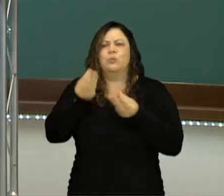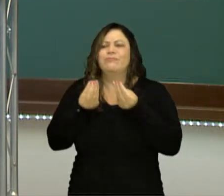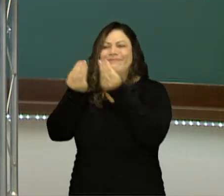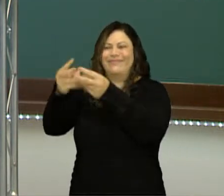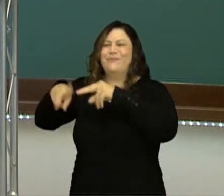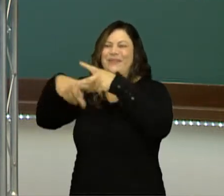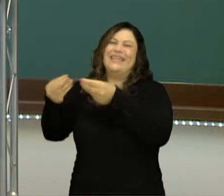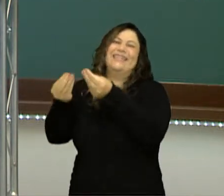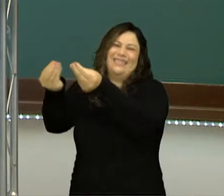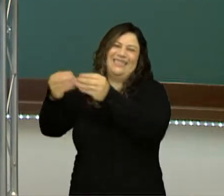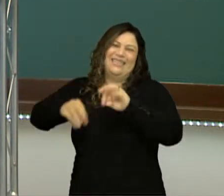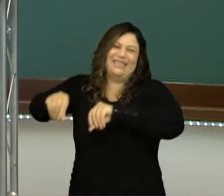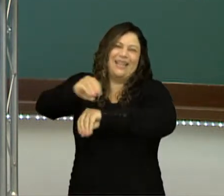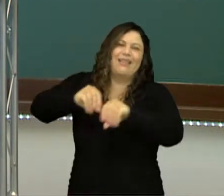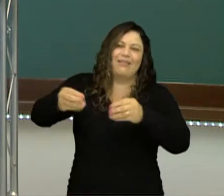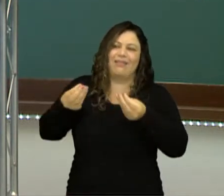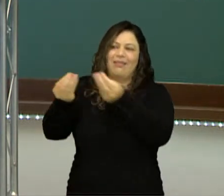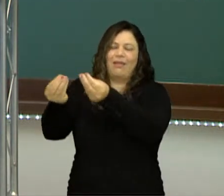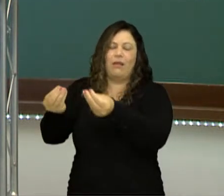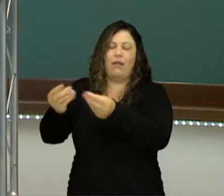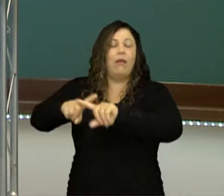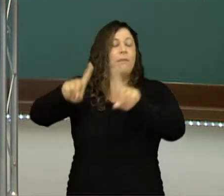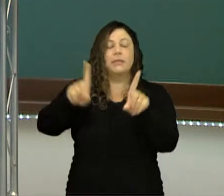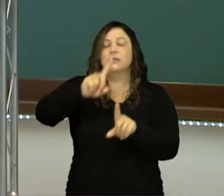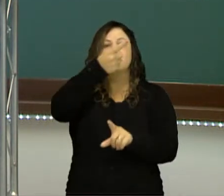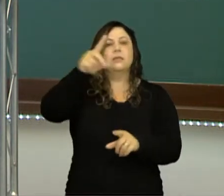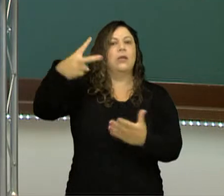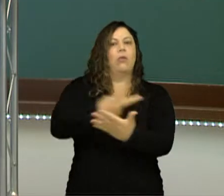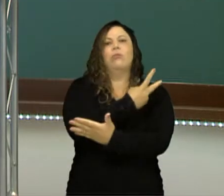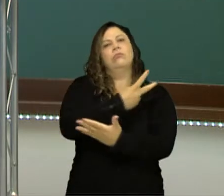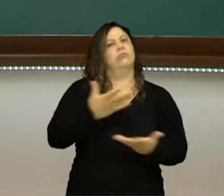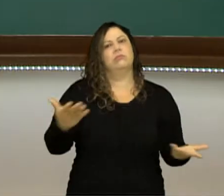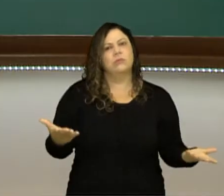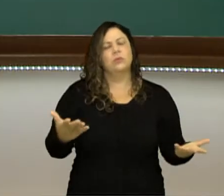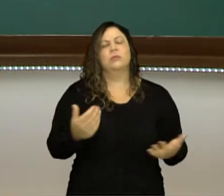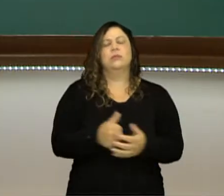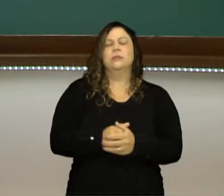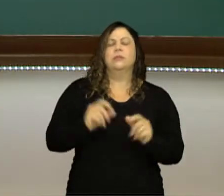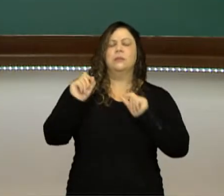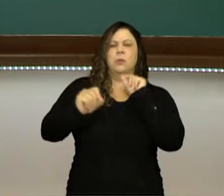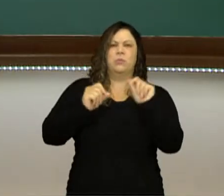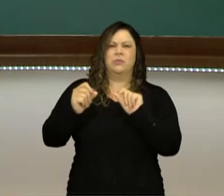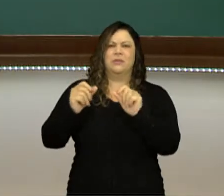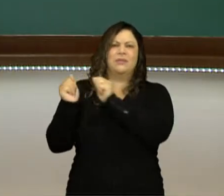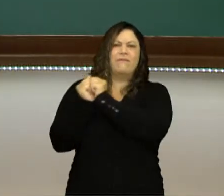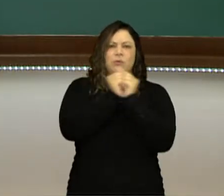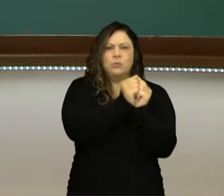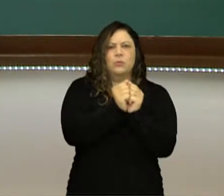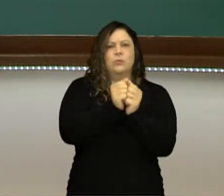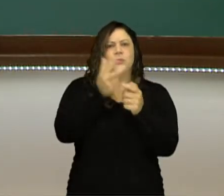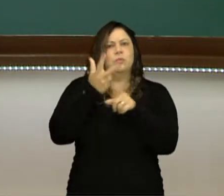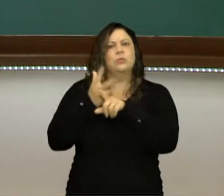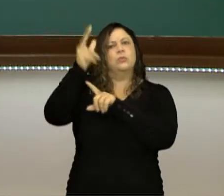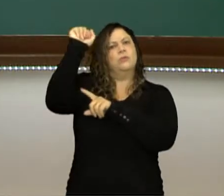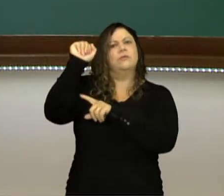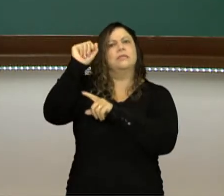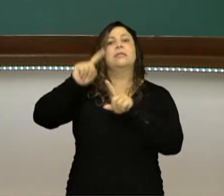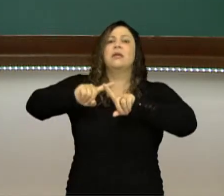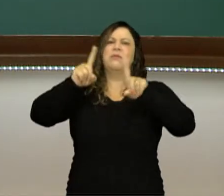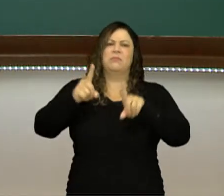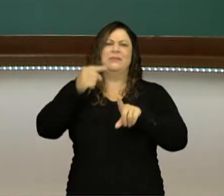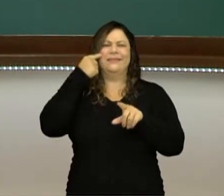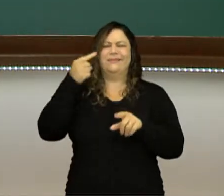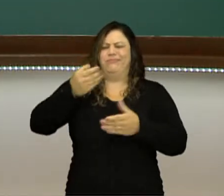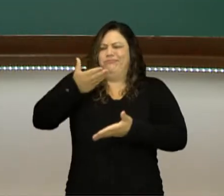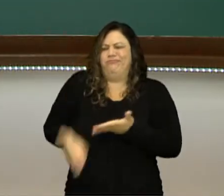concretizou. Por causa disso, a Itália, apesar de ter estado no lado dos vencedores na Primeira Guerra Mundial, ela se considerou